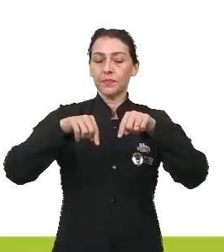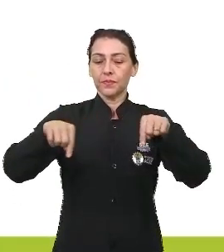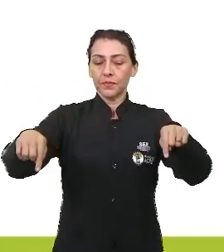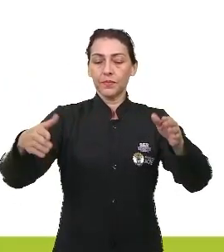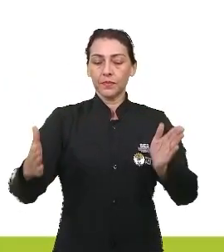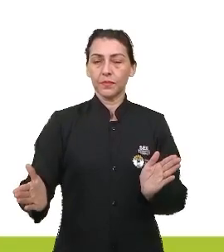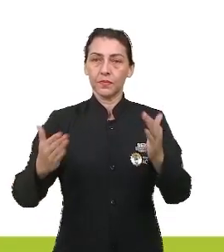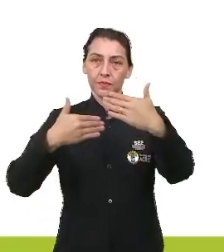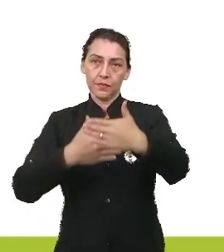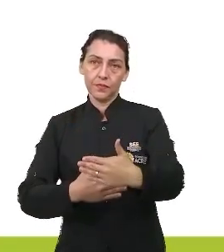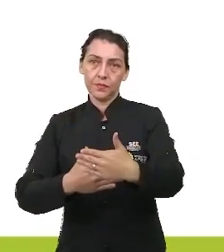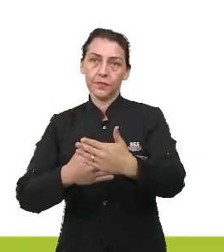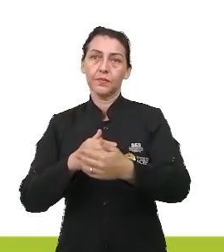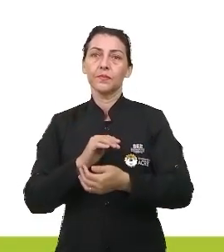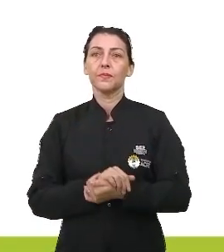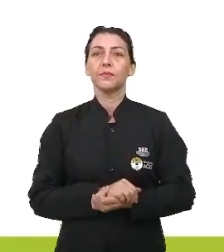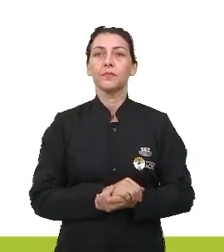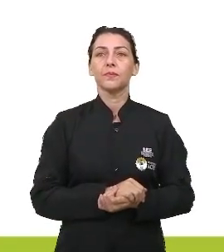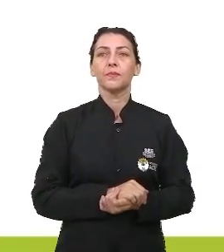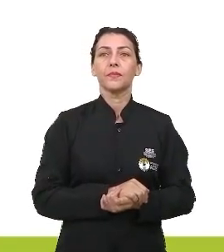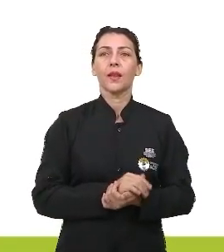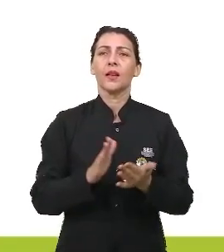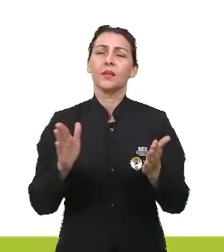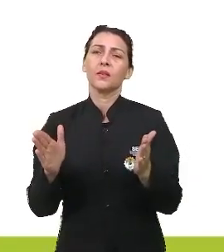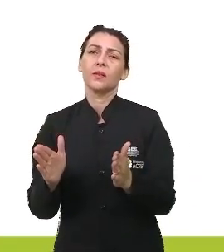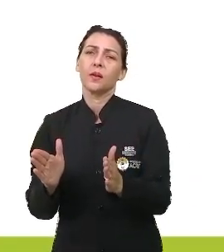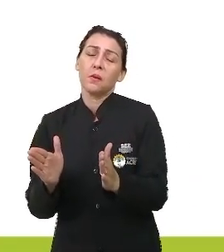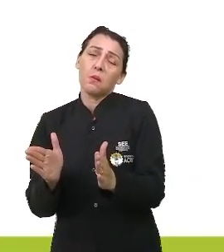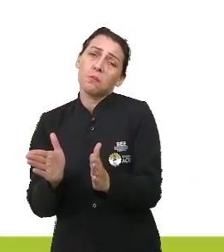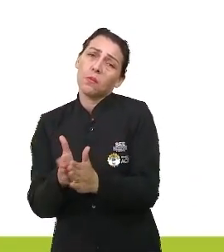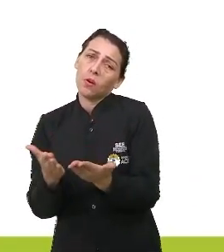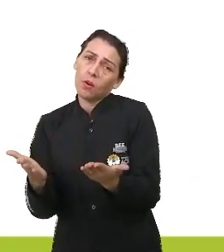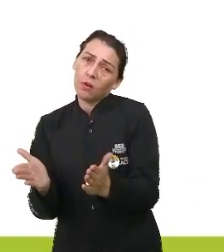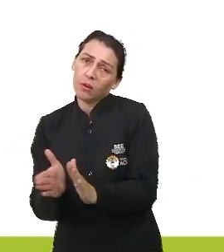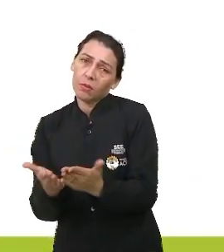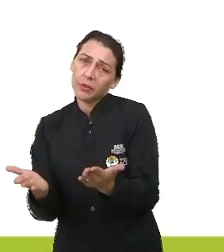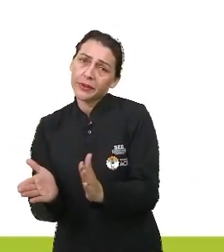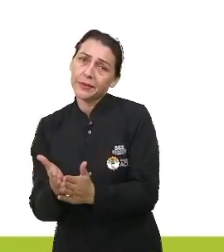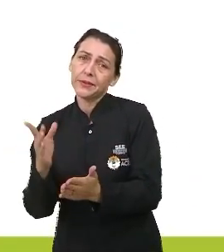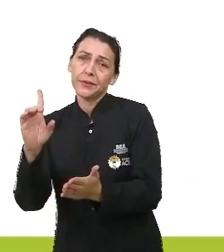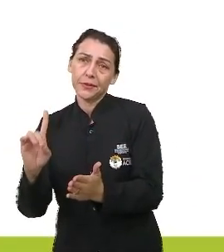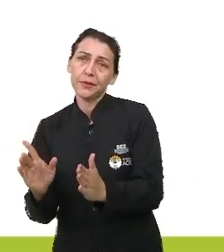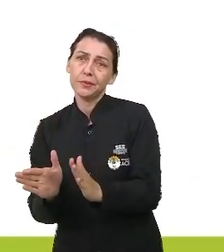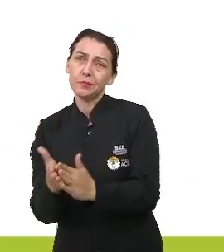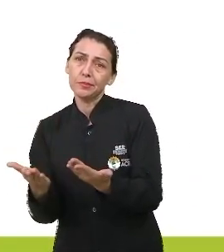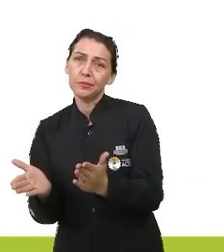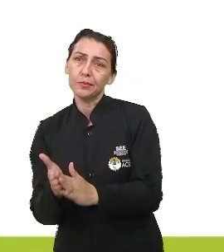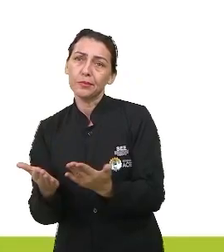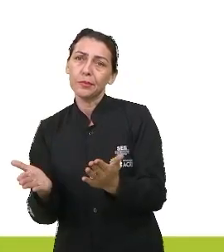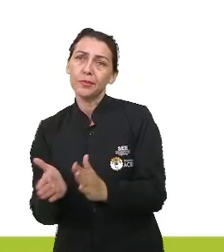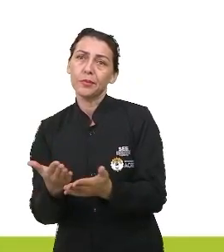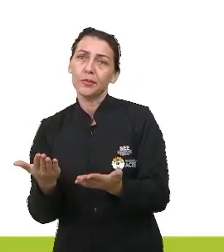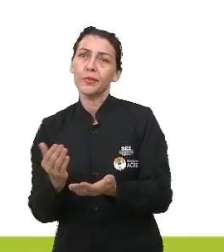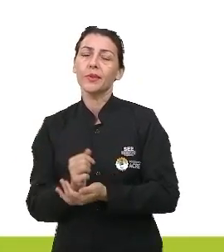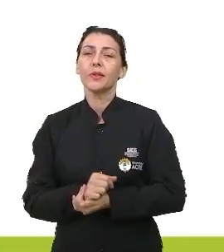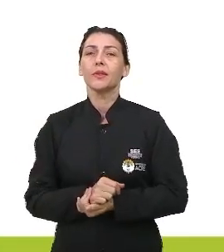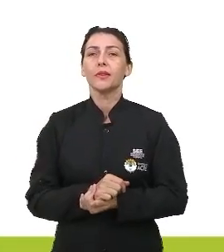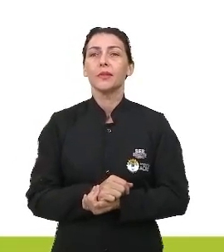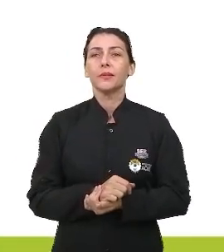bloco metálico, talvez escrito a palavra hipérbole. E do nosso lado direito, nós temos aí uma mulher